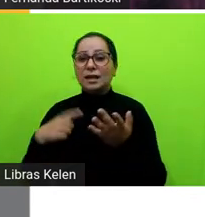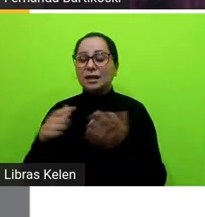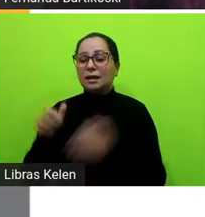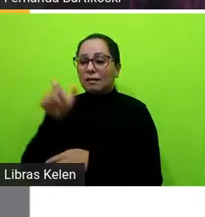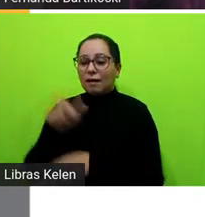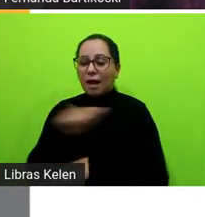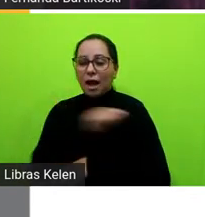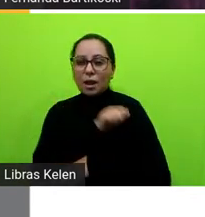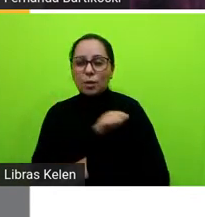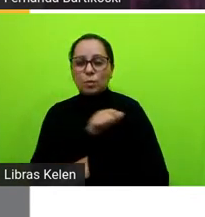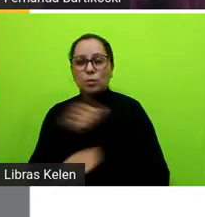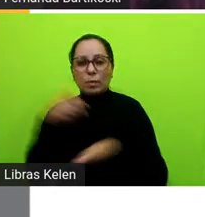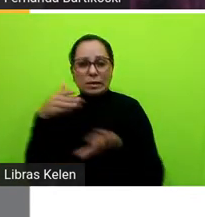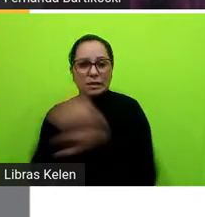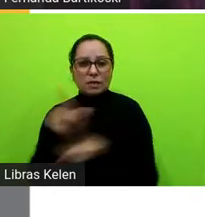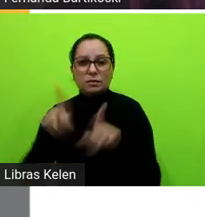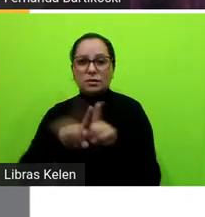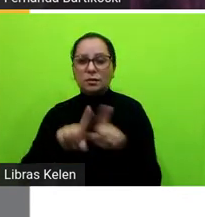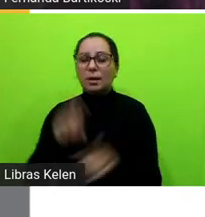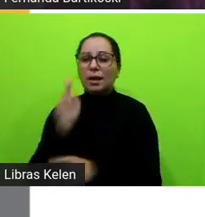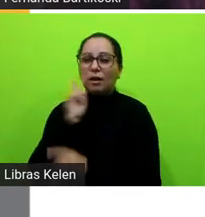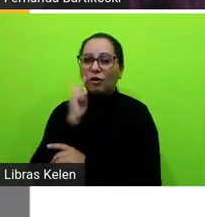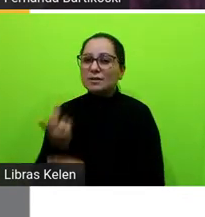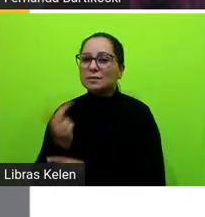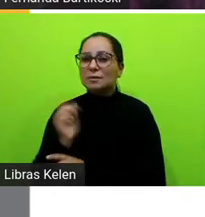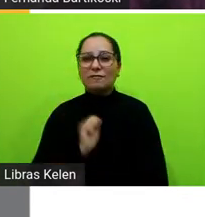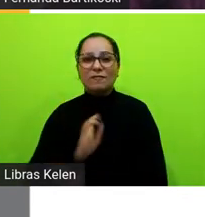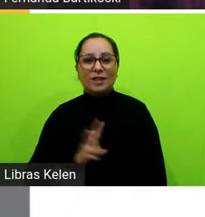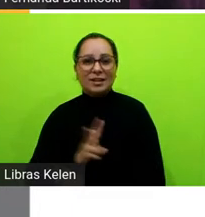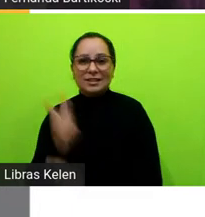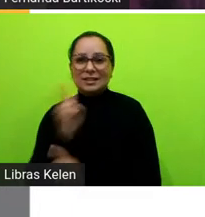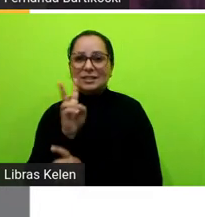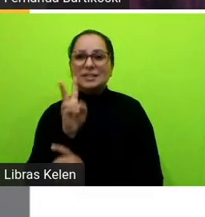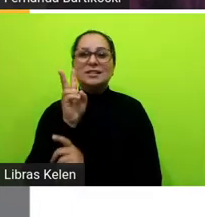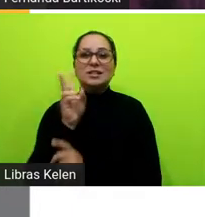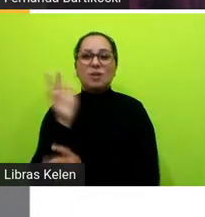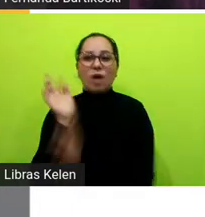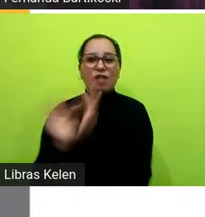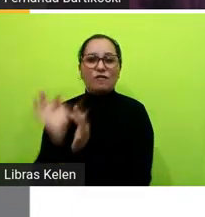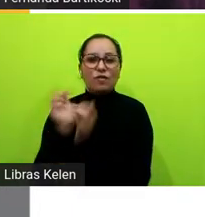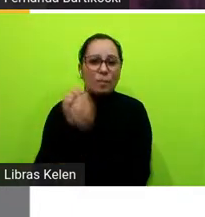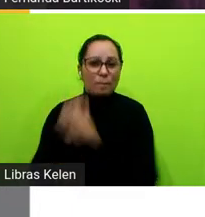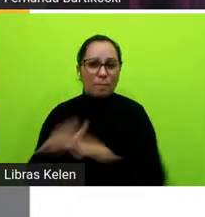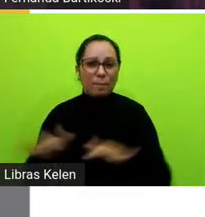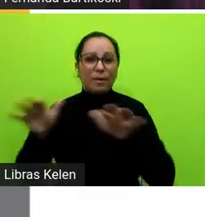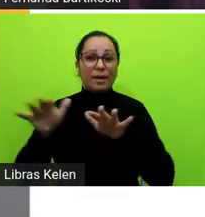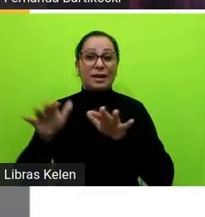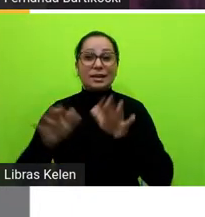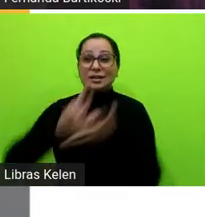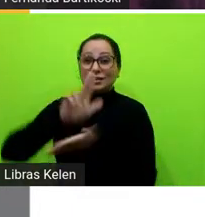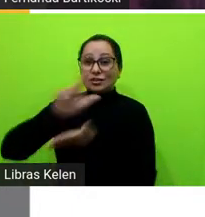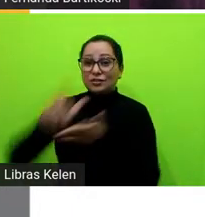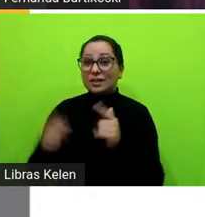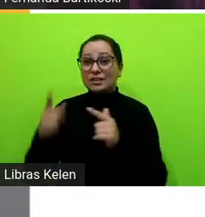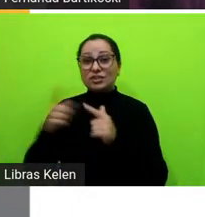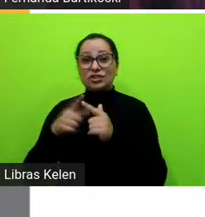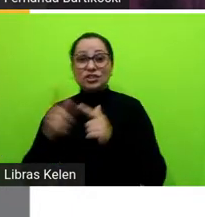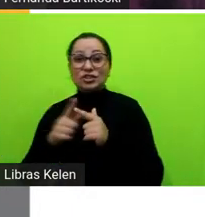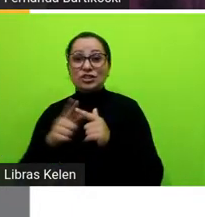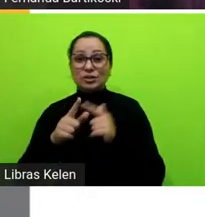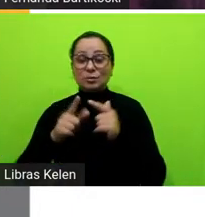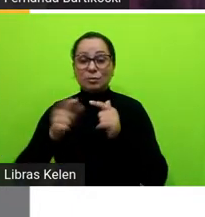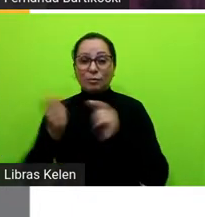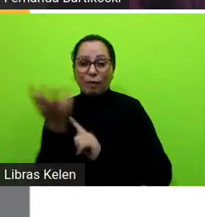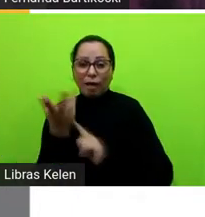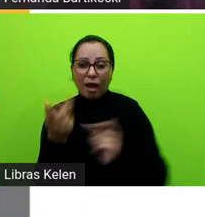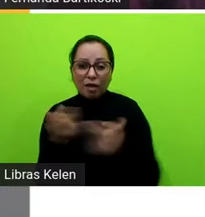reconhecimento a valorização a fruição de diferentes manifestações estéticas óbvio que hoje